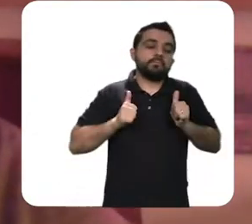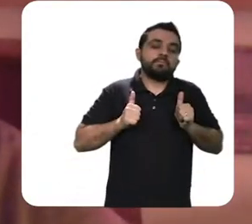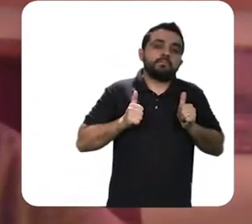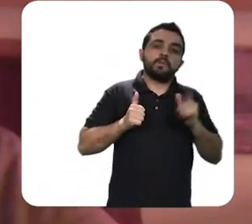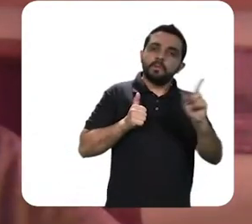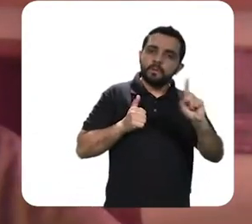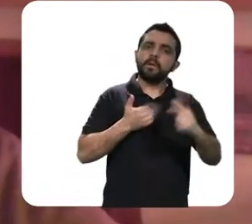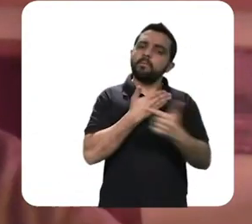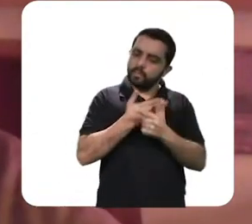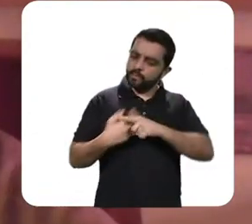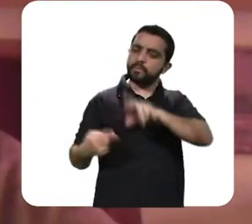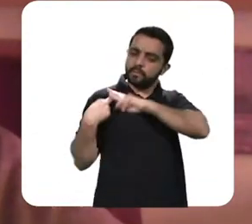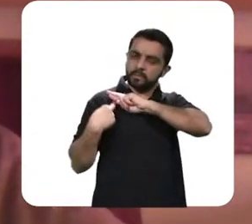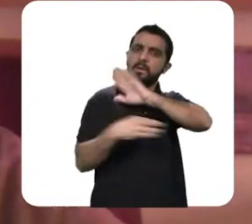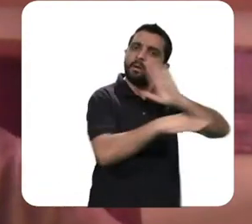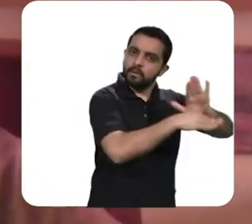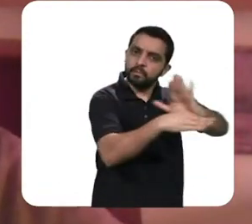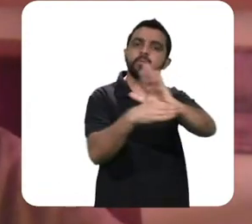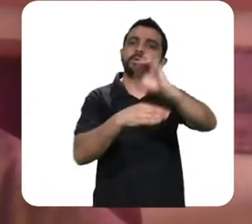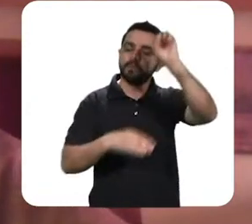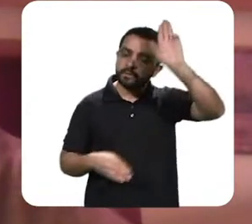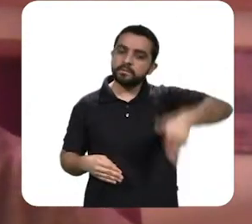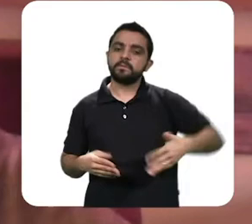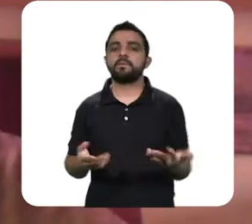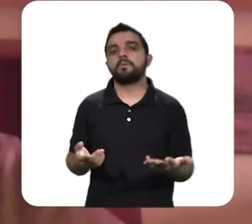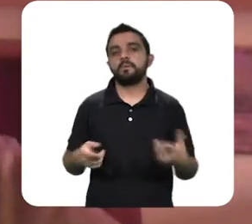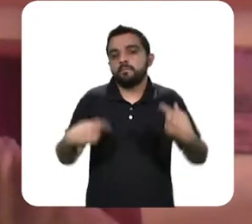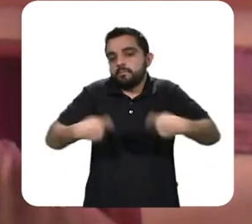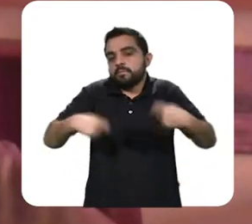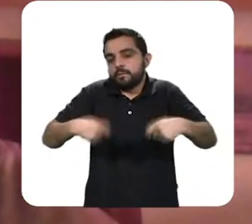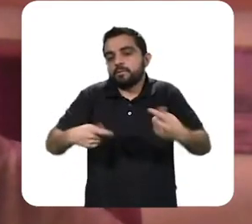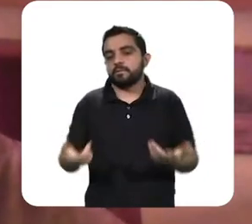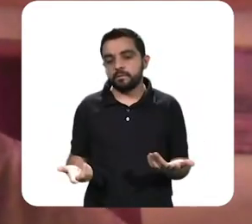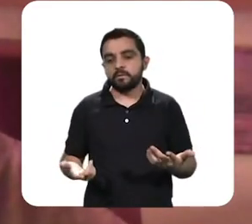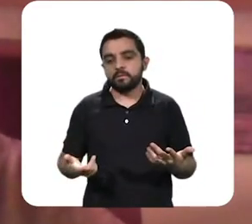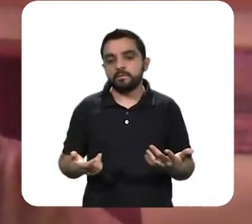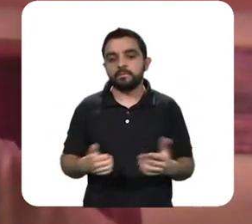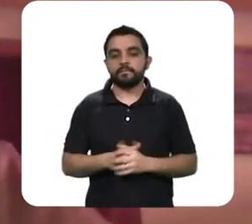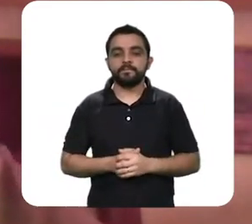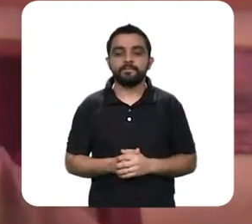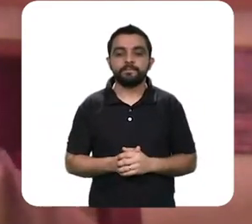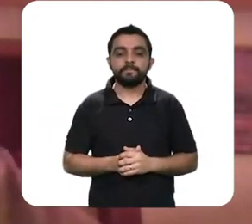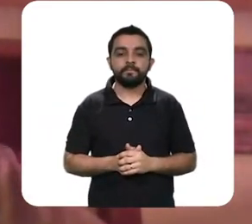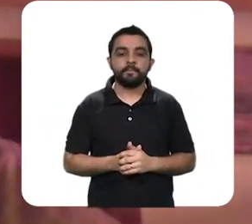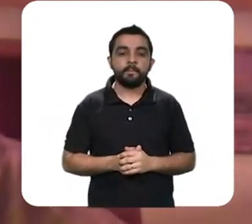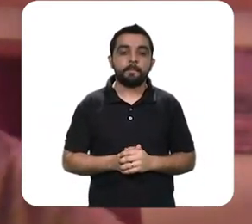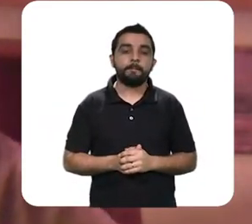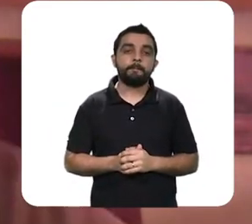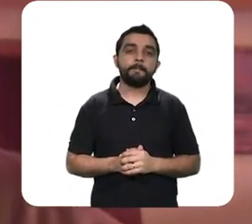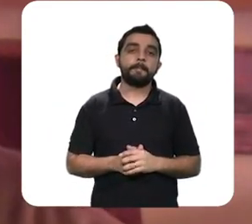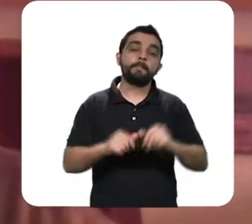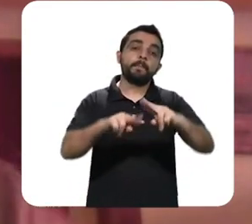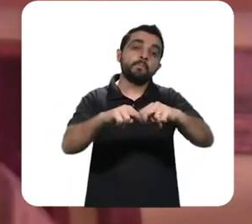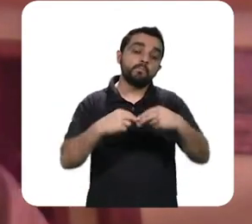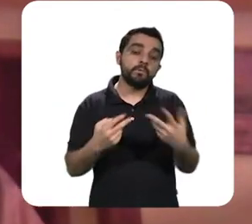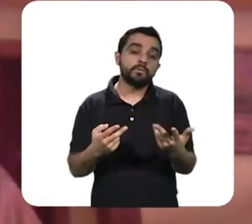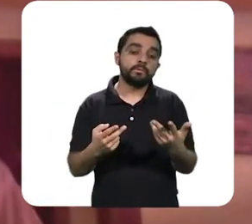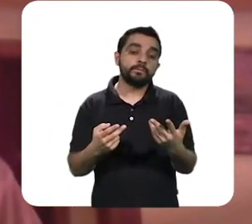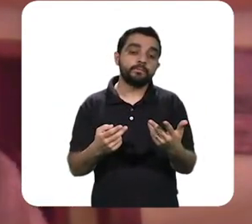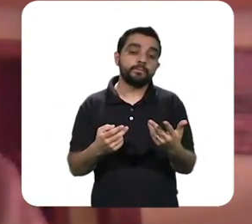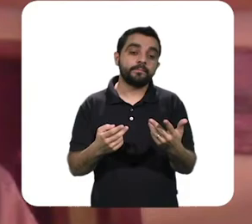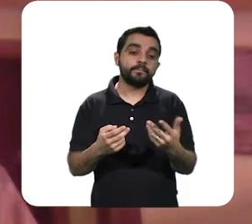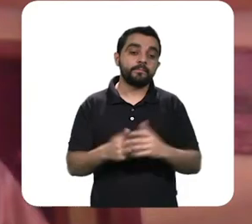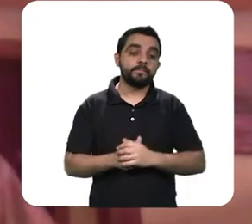está sendo contrarrestado de forma que eu acho decisiva pelos governadores é um ano eleitoral haverão eleições o